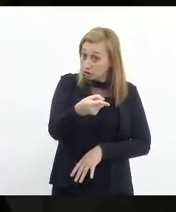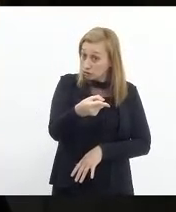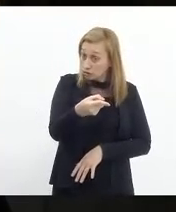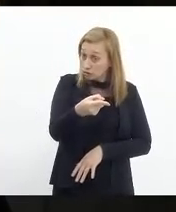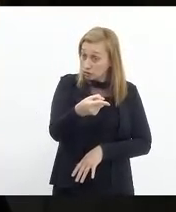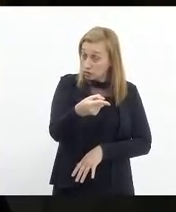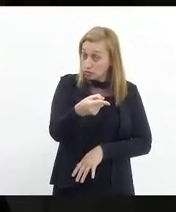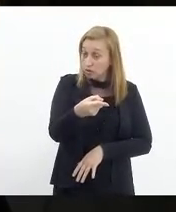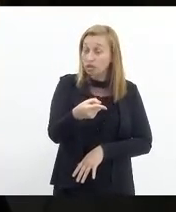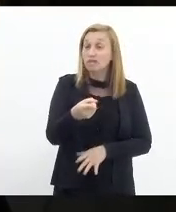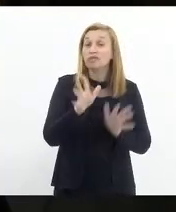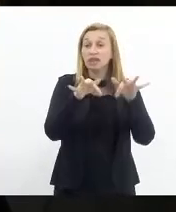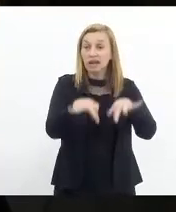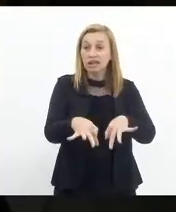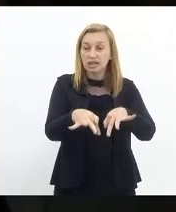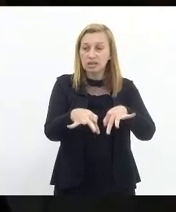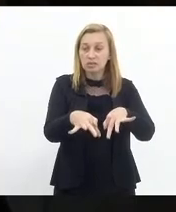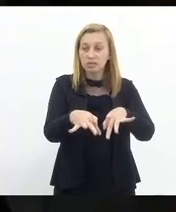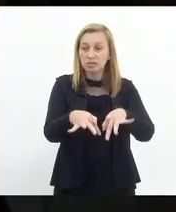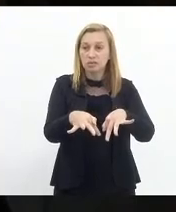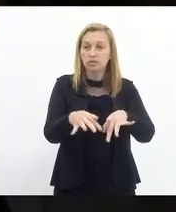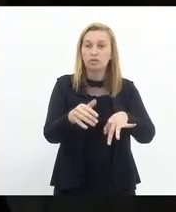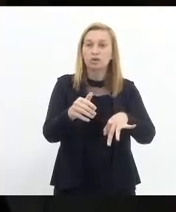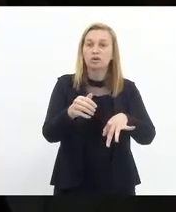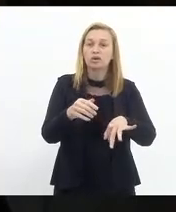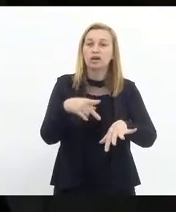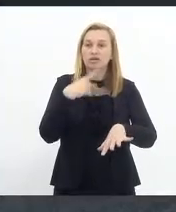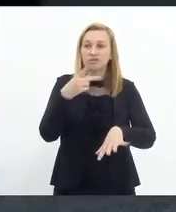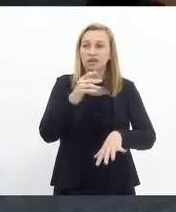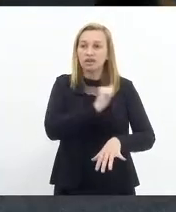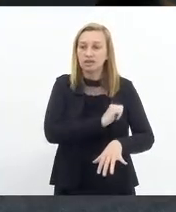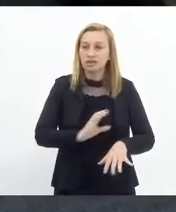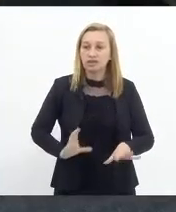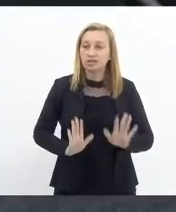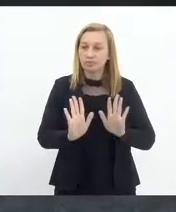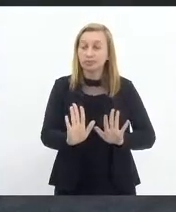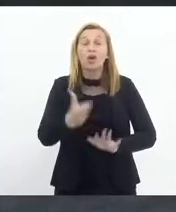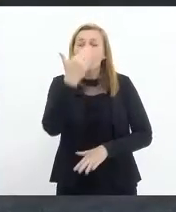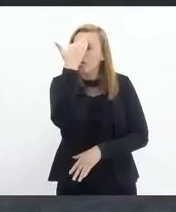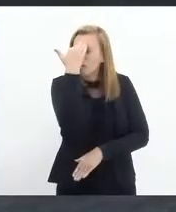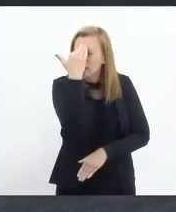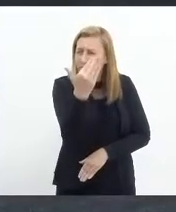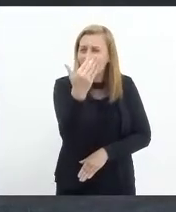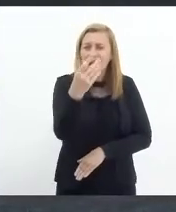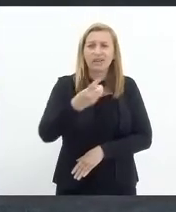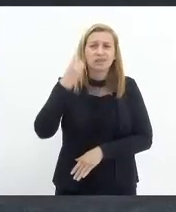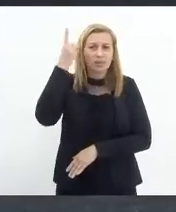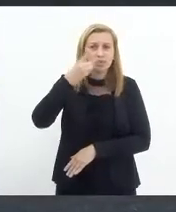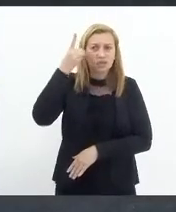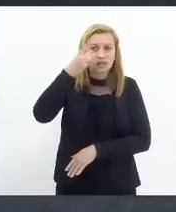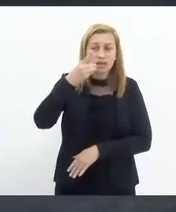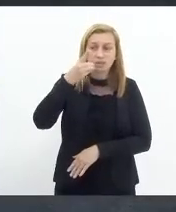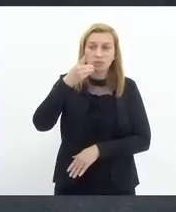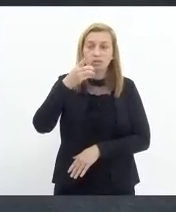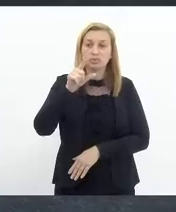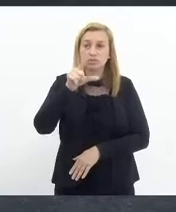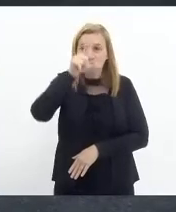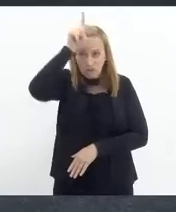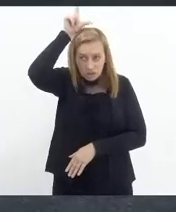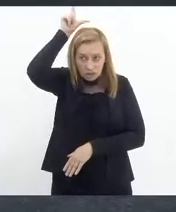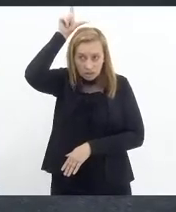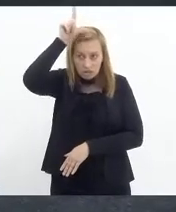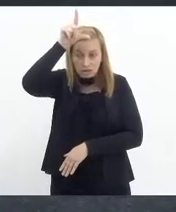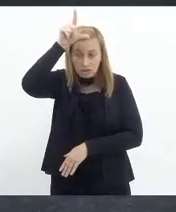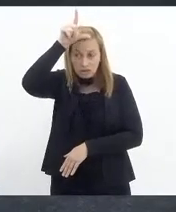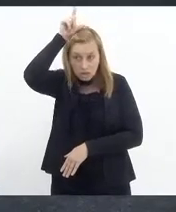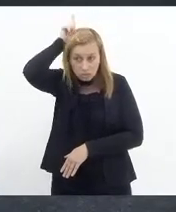completo a parte do deputado André Siliano. Muito obrigada, deputado Luiz Paulo. Importante o